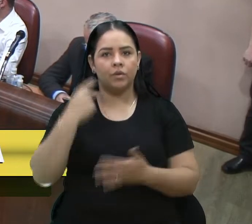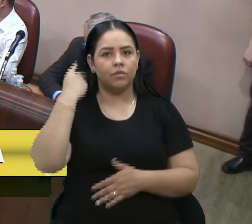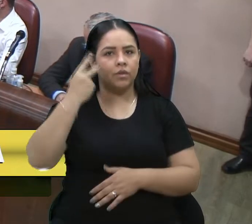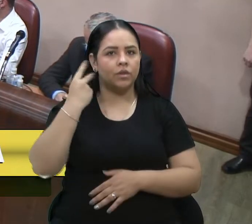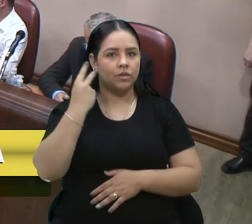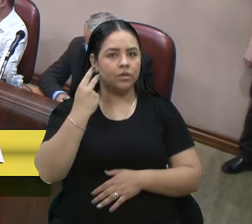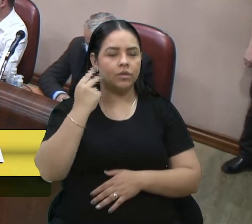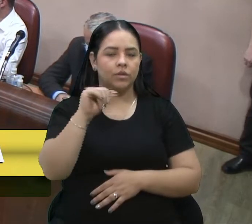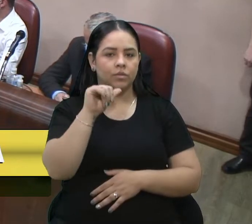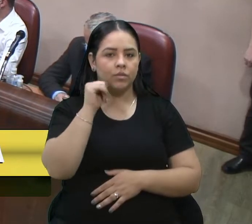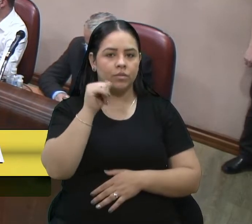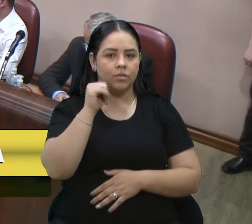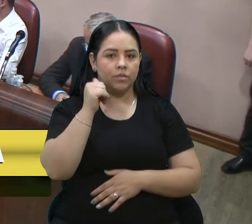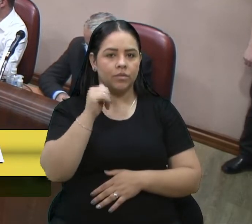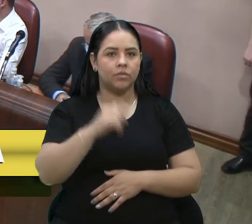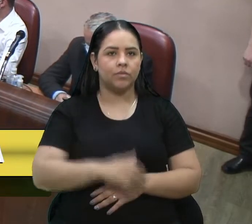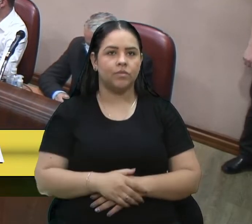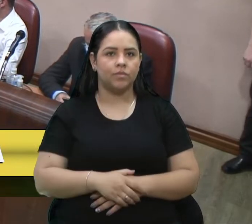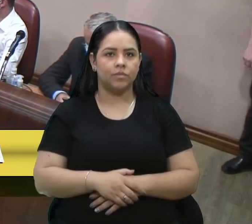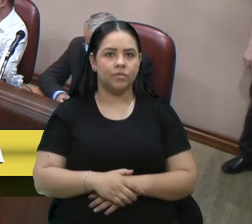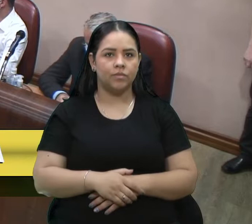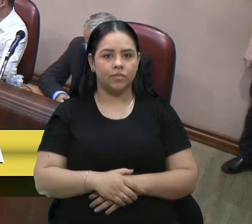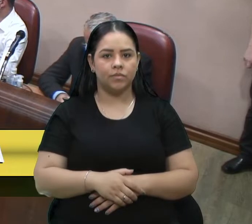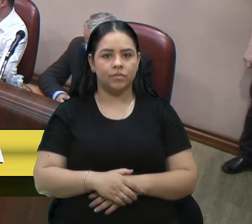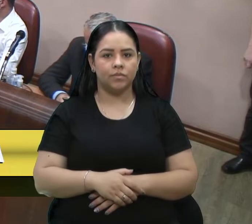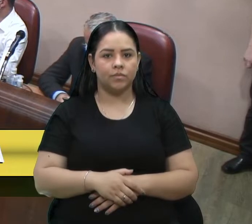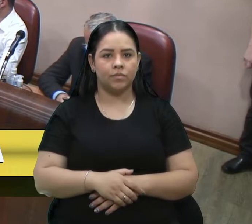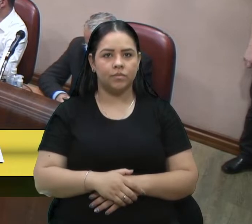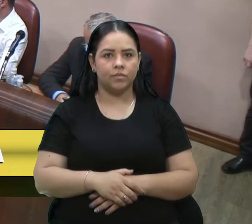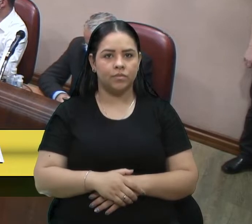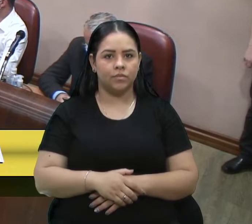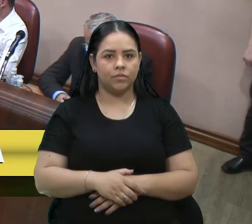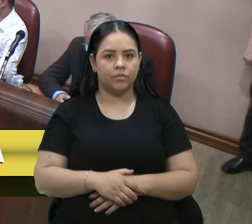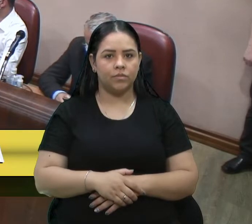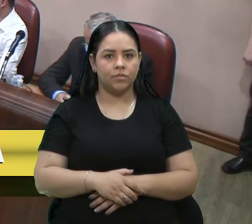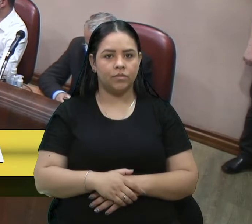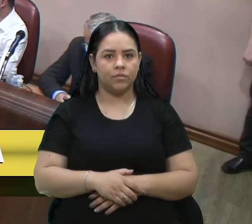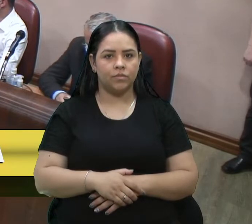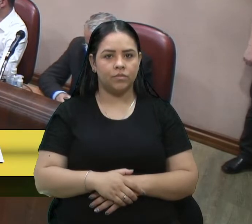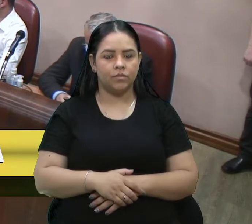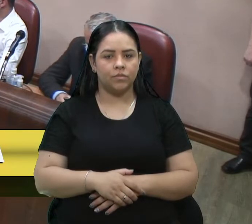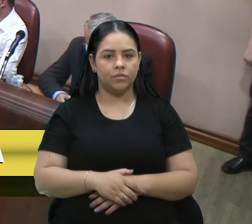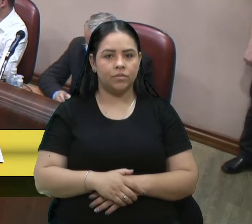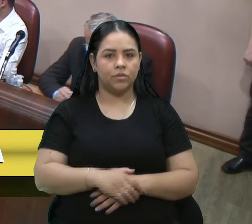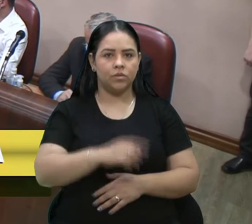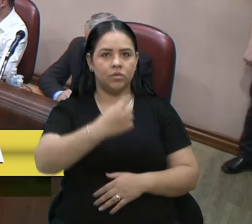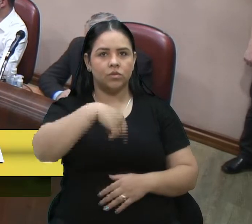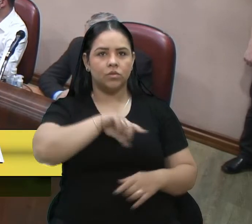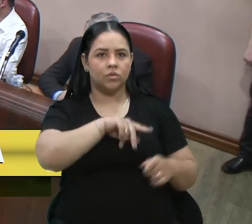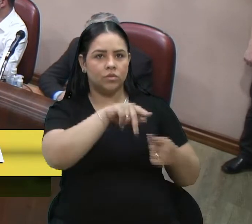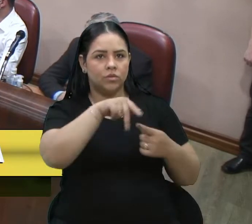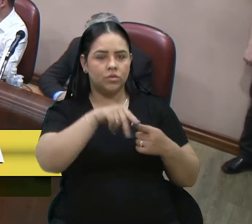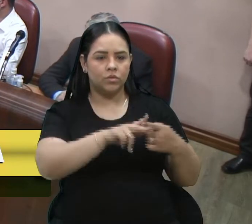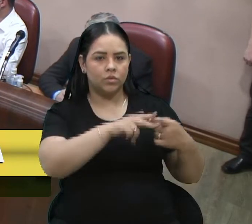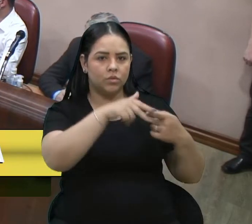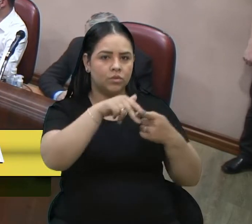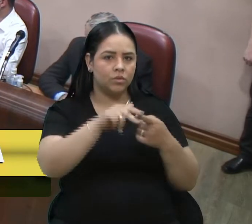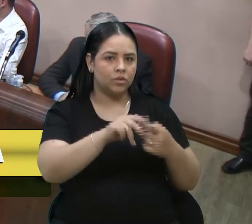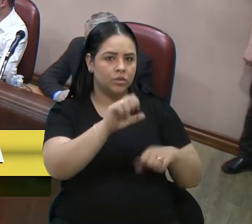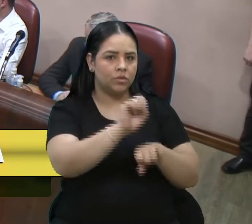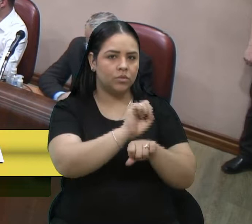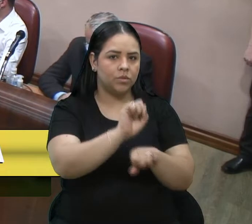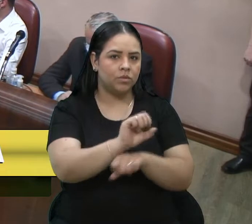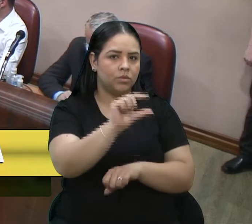Marcon, no qual eu peço que assegurem o tempo, enquanto fazemos as correções necessárias aqui, para que não seja